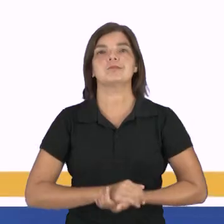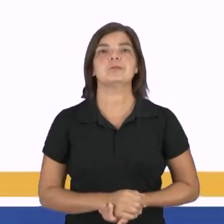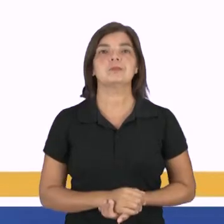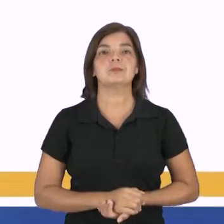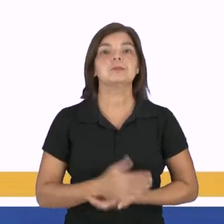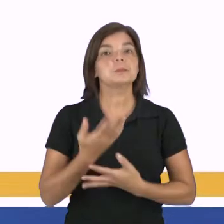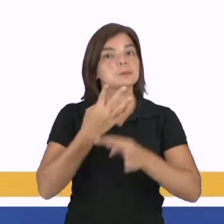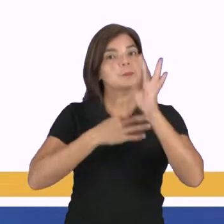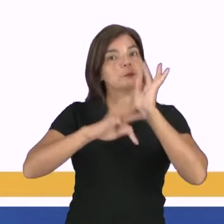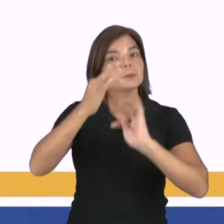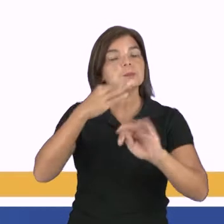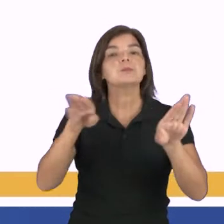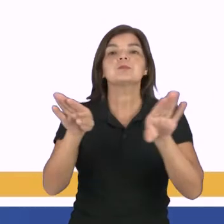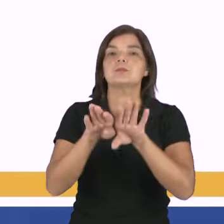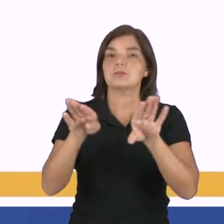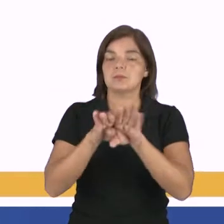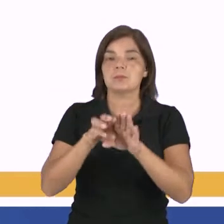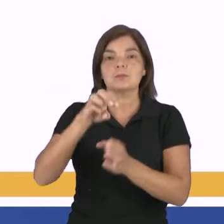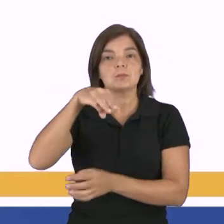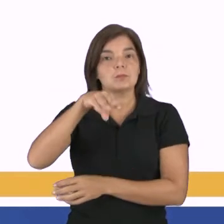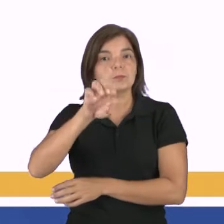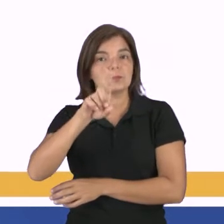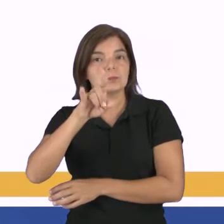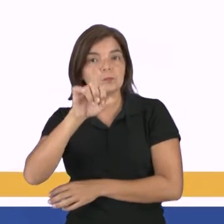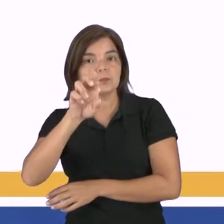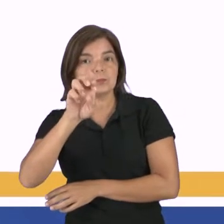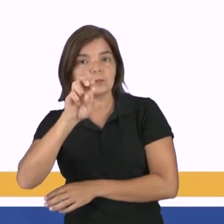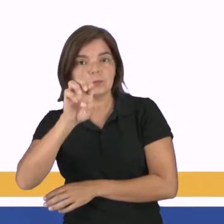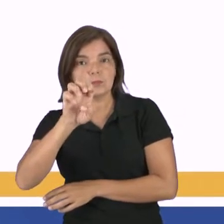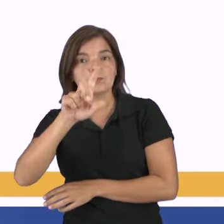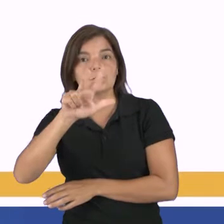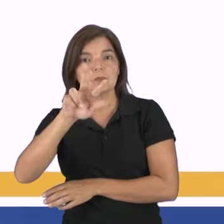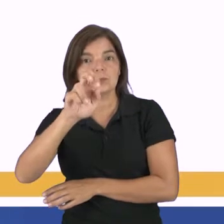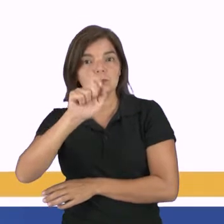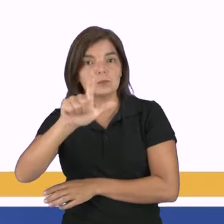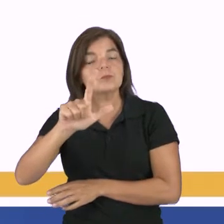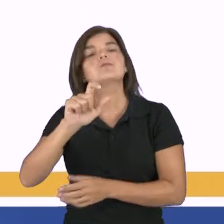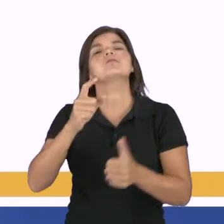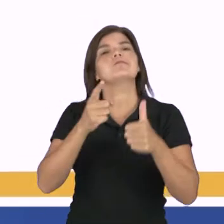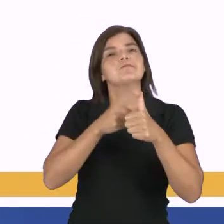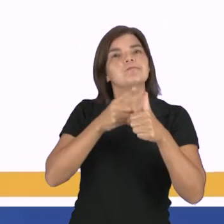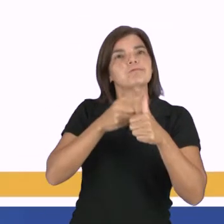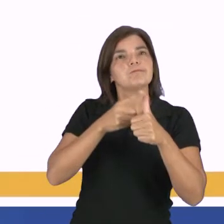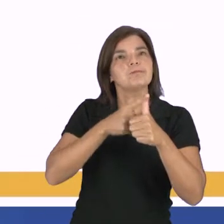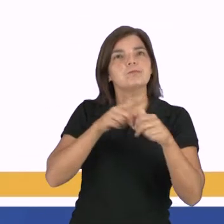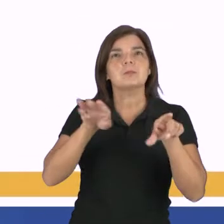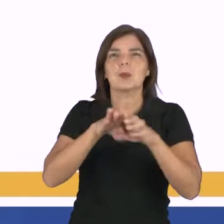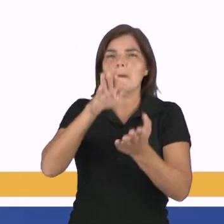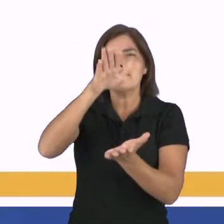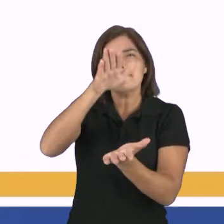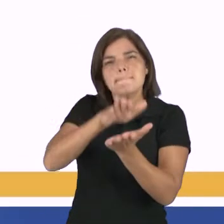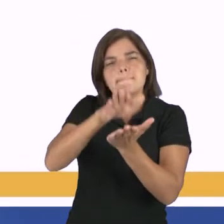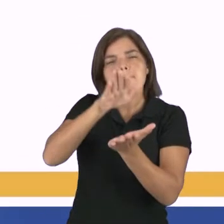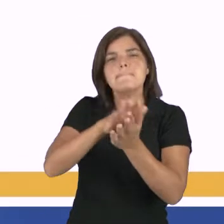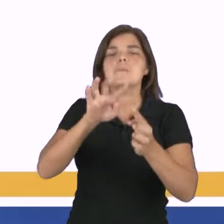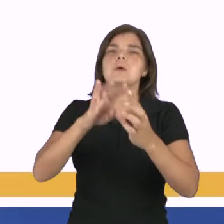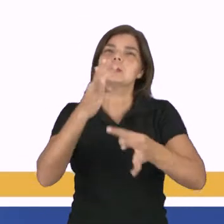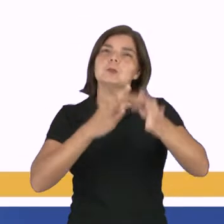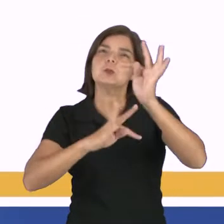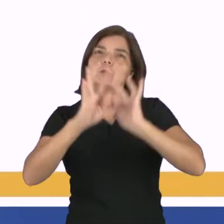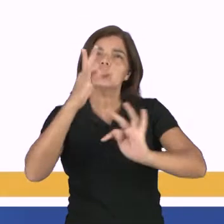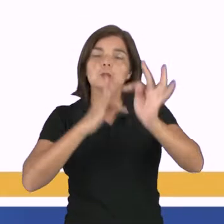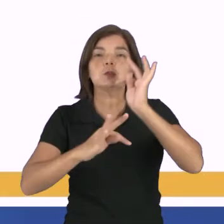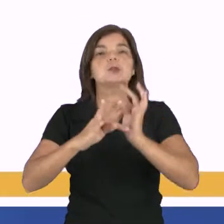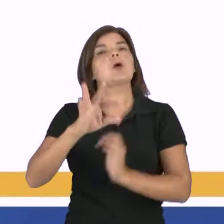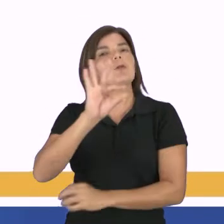As tecnologias medievais englobam invenções como a prensa móvel, tecnologias